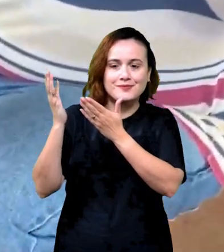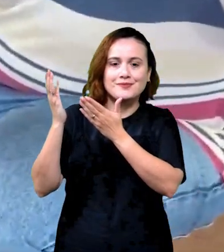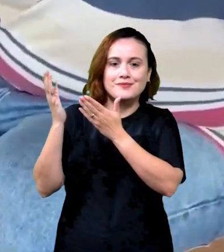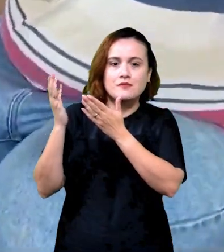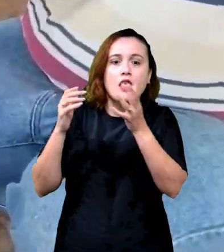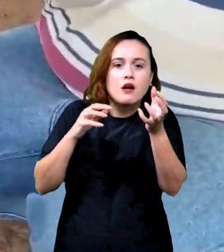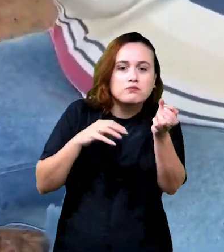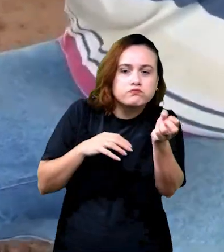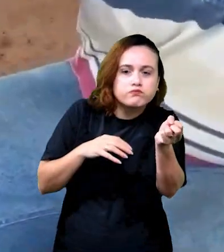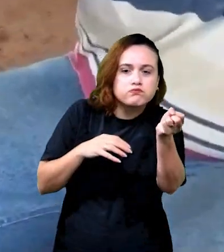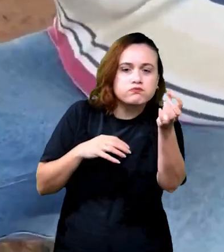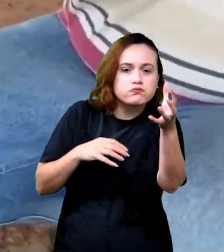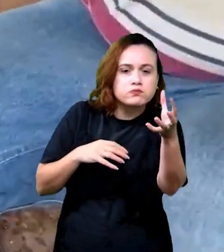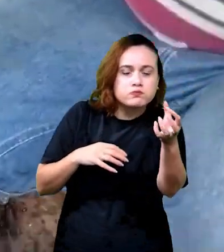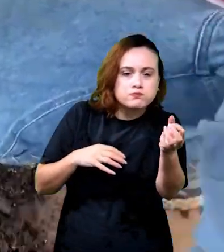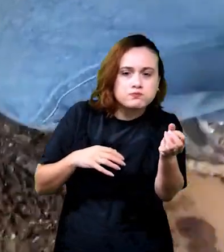O ponto é esse, ó.